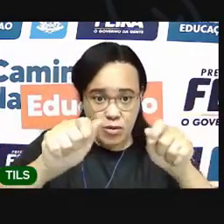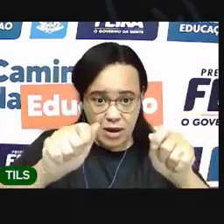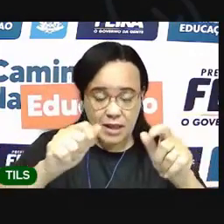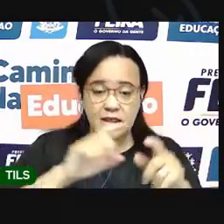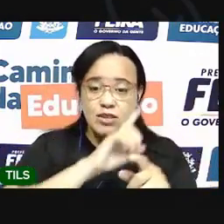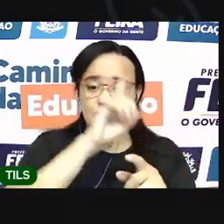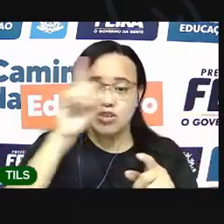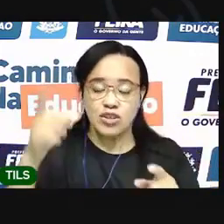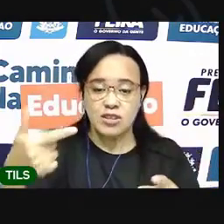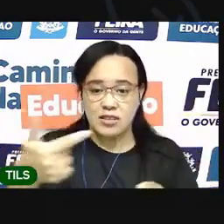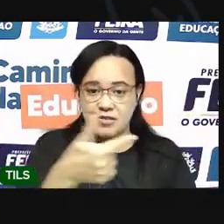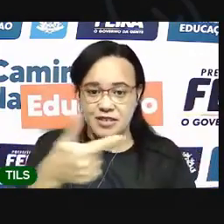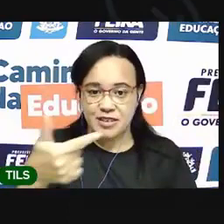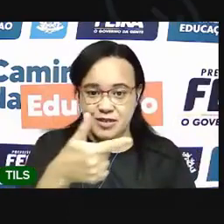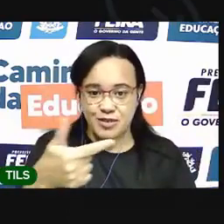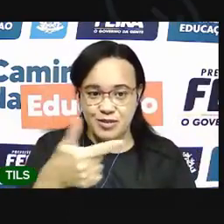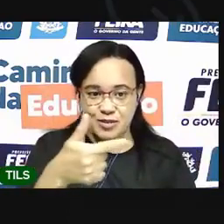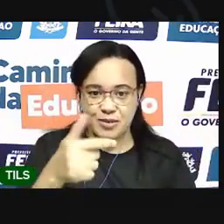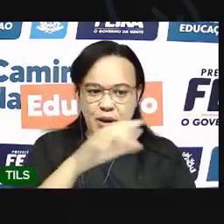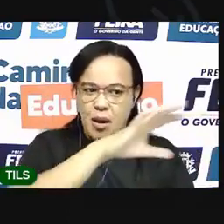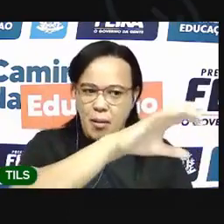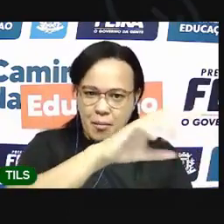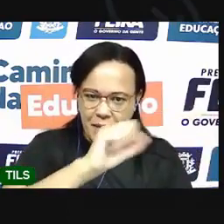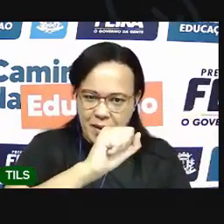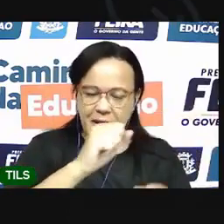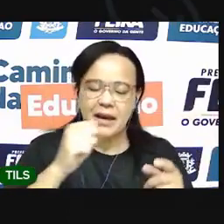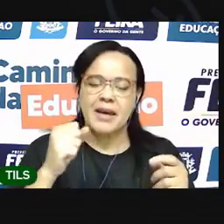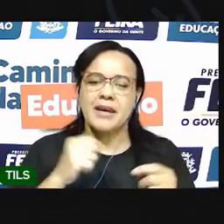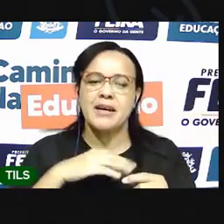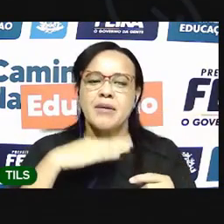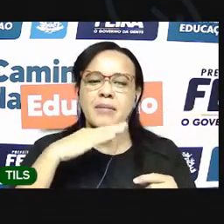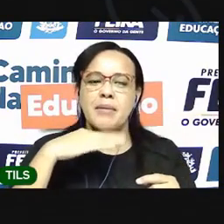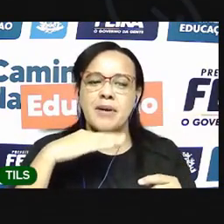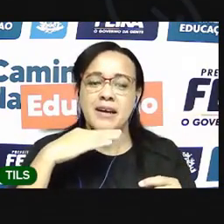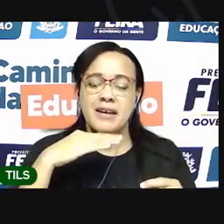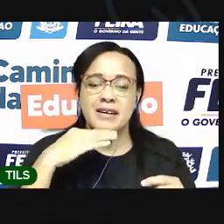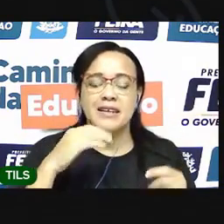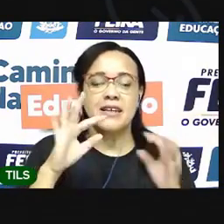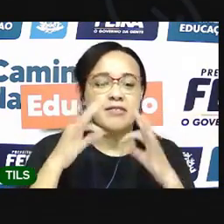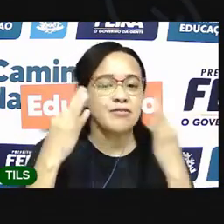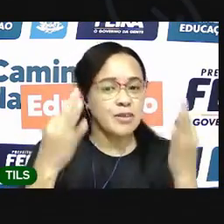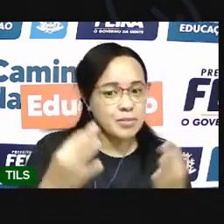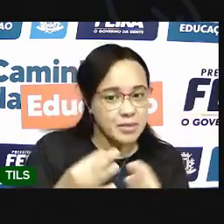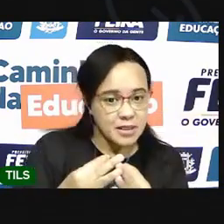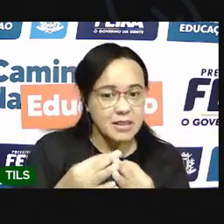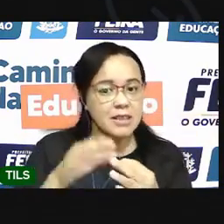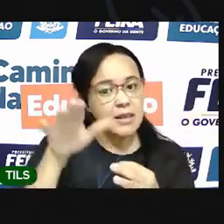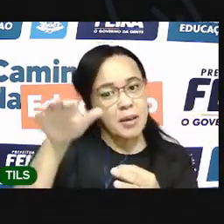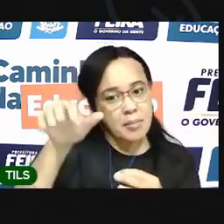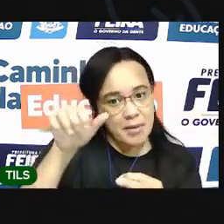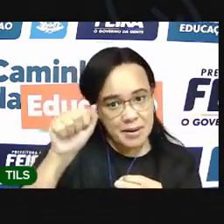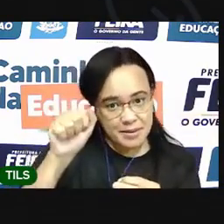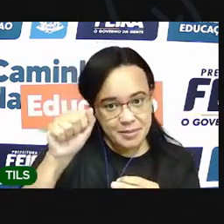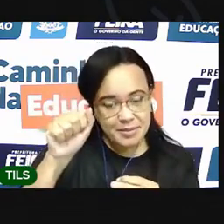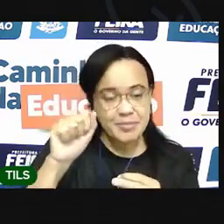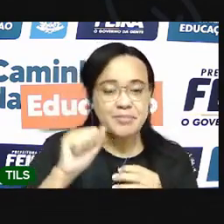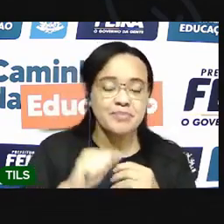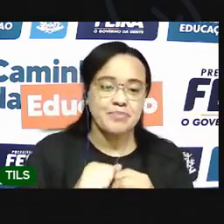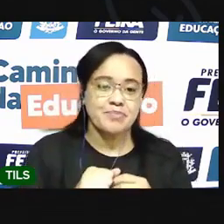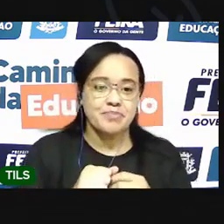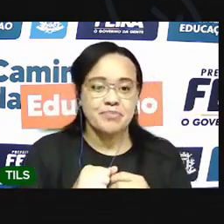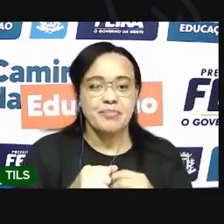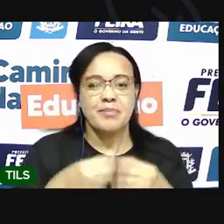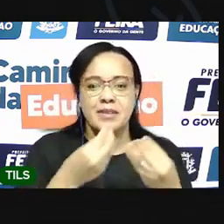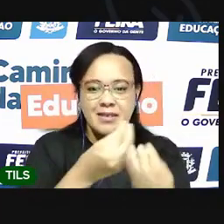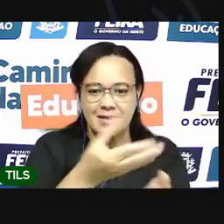dia 22, tá? Pede aí para sua mãe, para seu responsável que está com você, para te